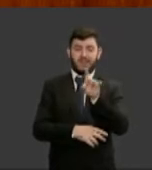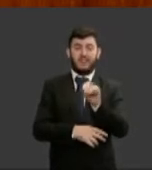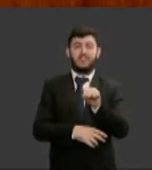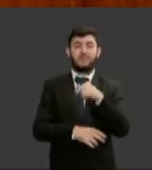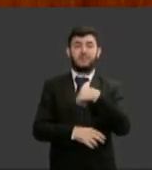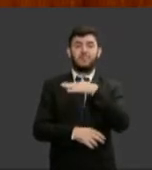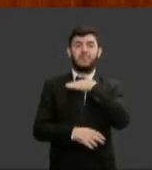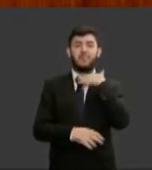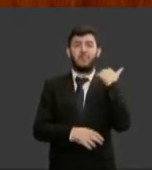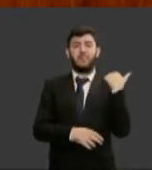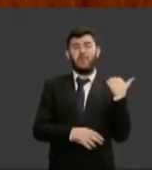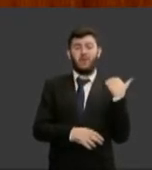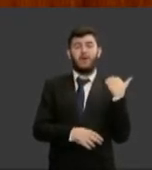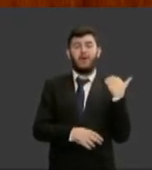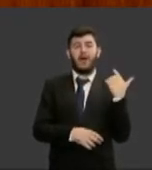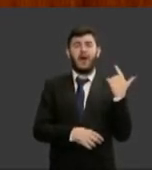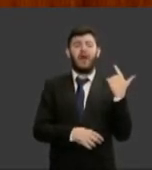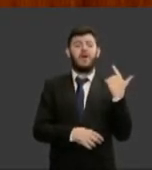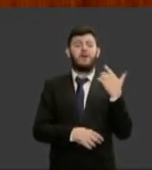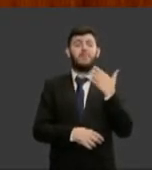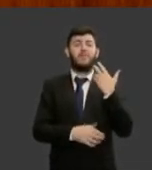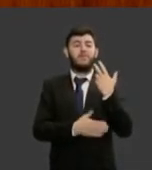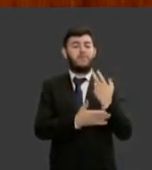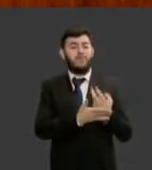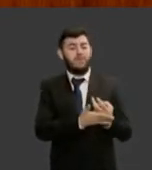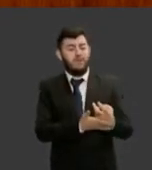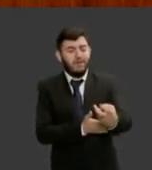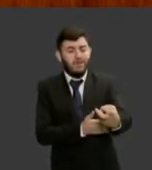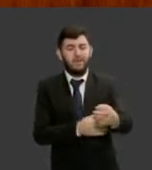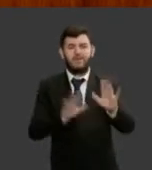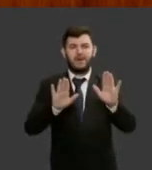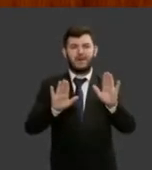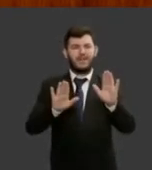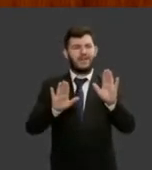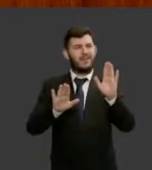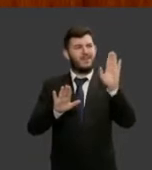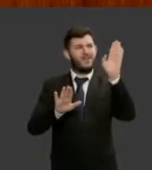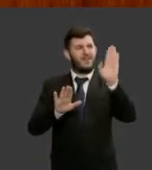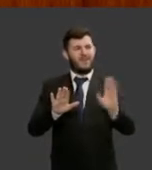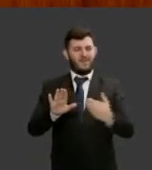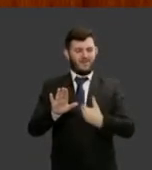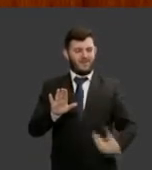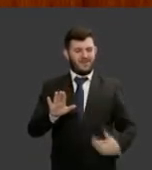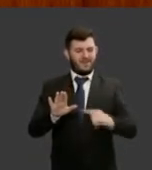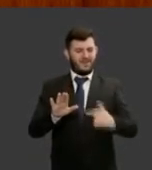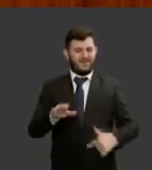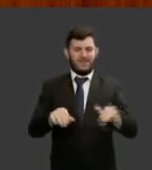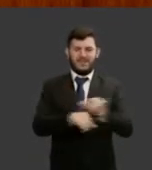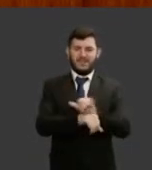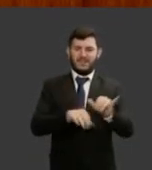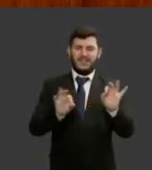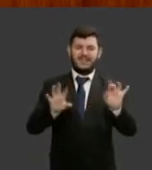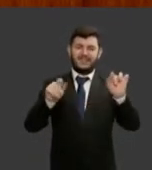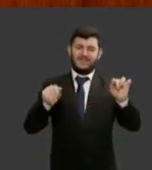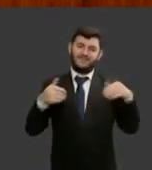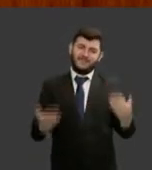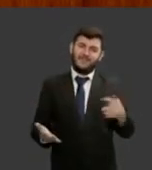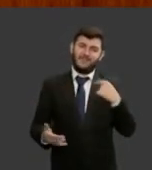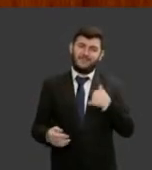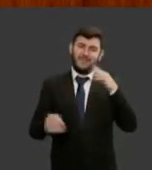medidas enérgicas o resultado é bastante previsível está estampado nos números